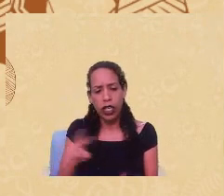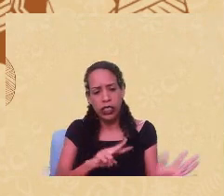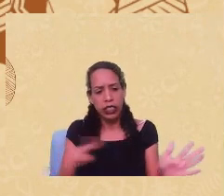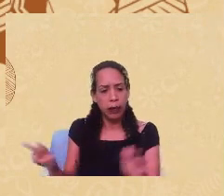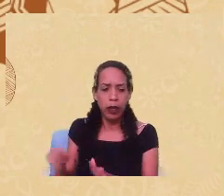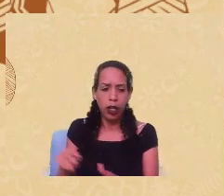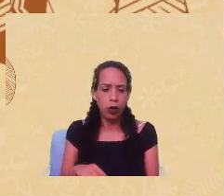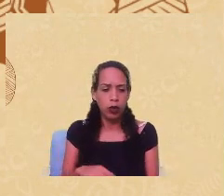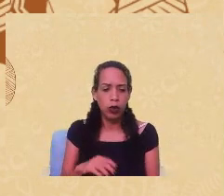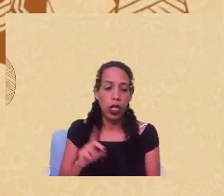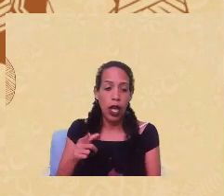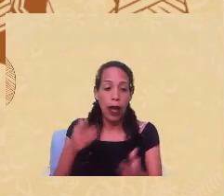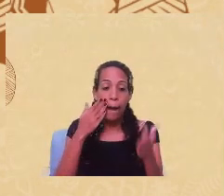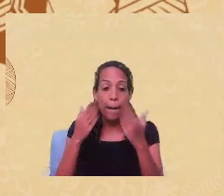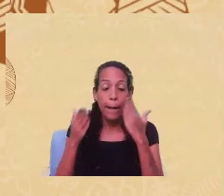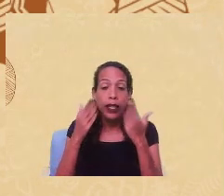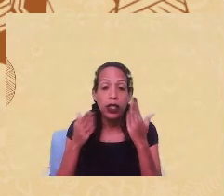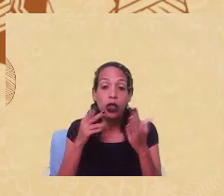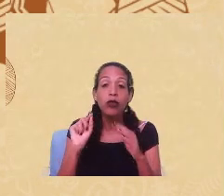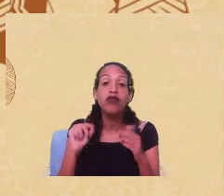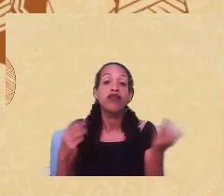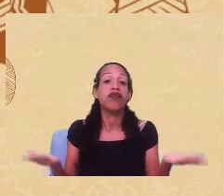E a psicologia com isso, né?